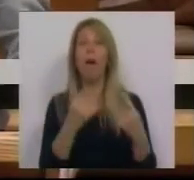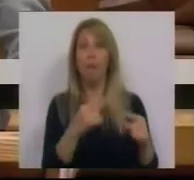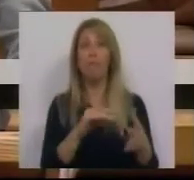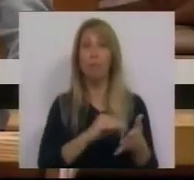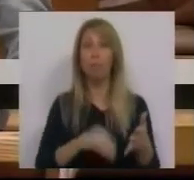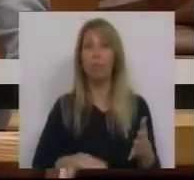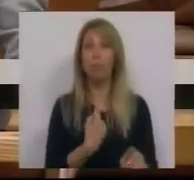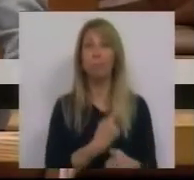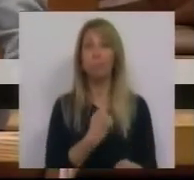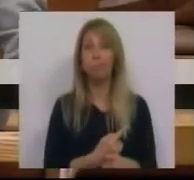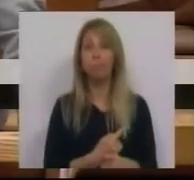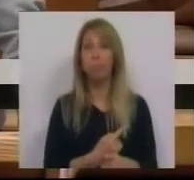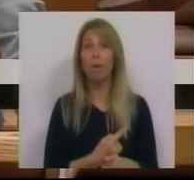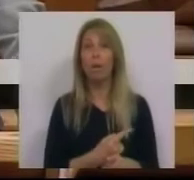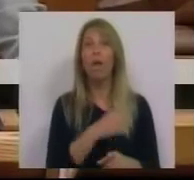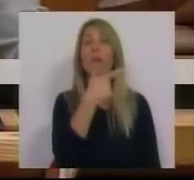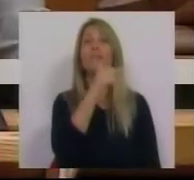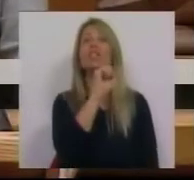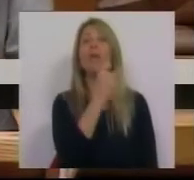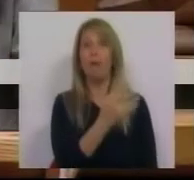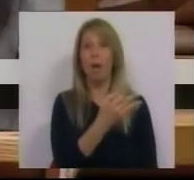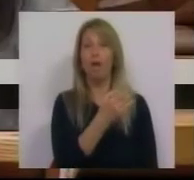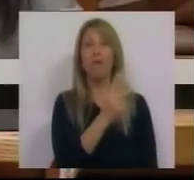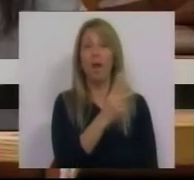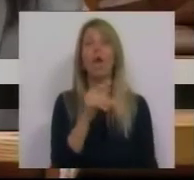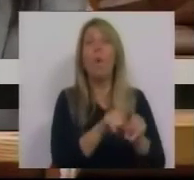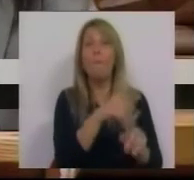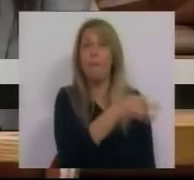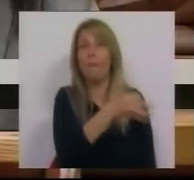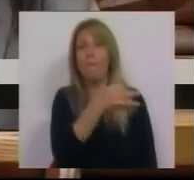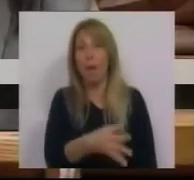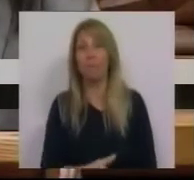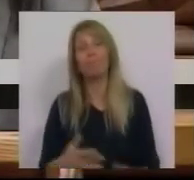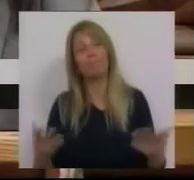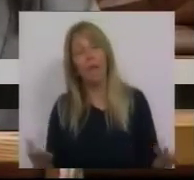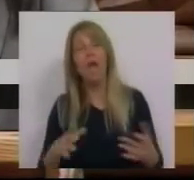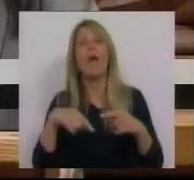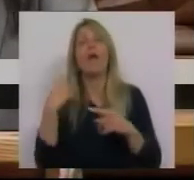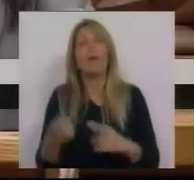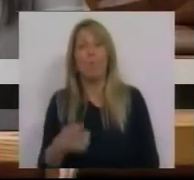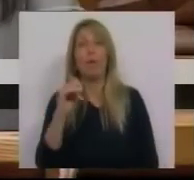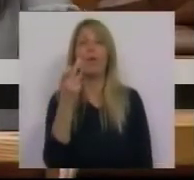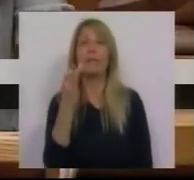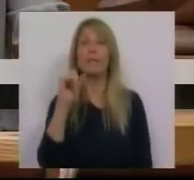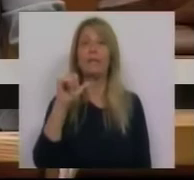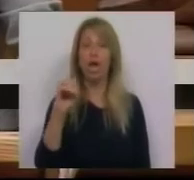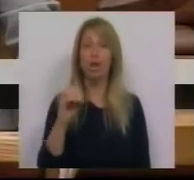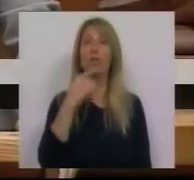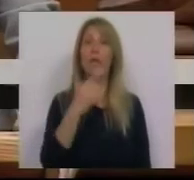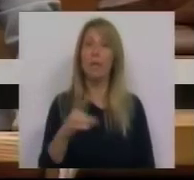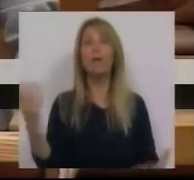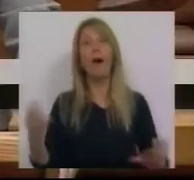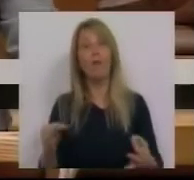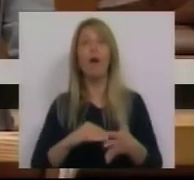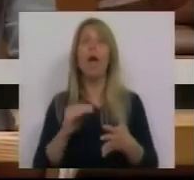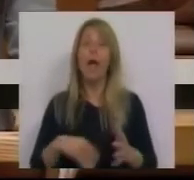uma PPP. E o que Sérgio Monteiro se esqueceu de dizer é que o risco era de facto privado até Sérgio Monteiro ter passado para a esfera pública.